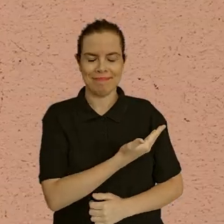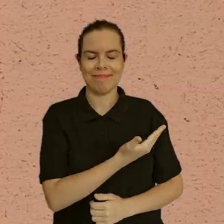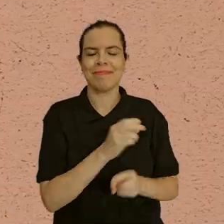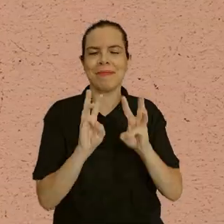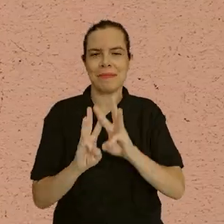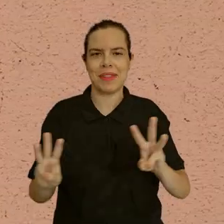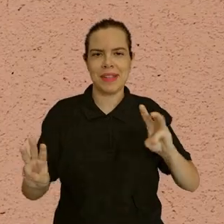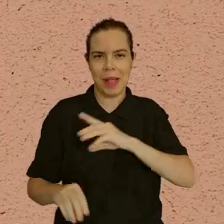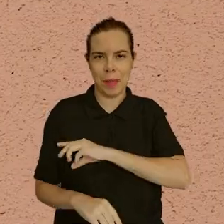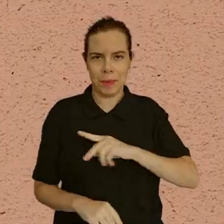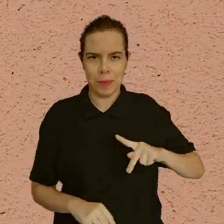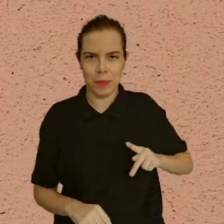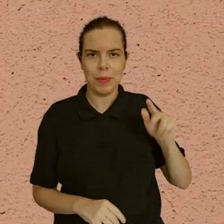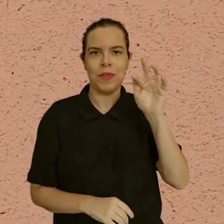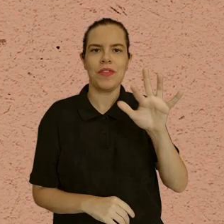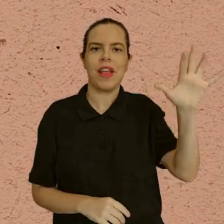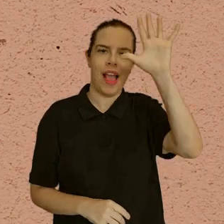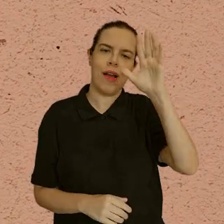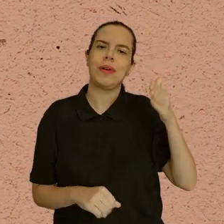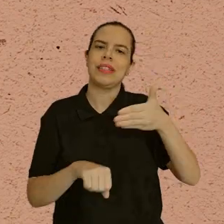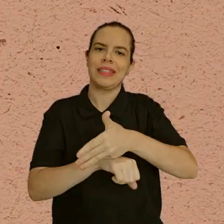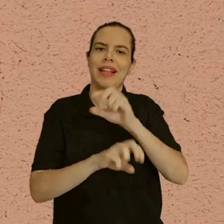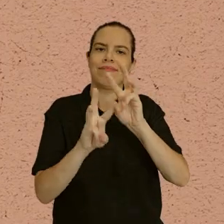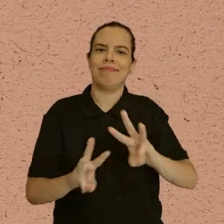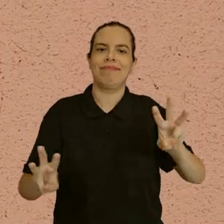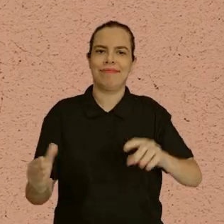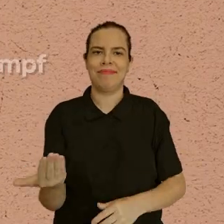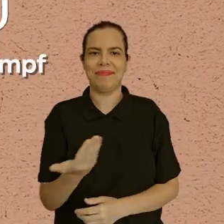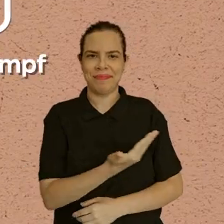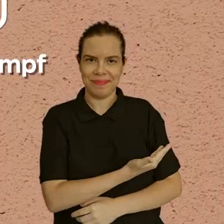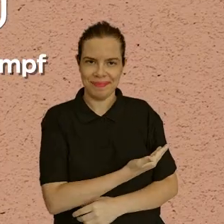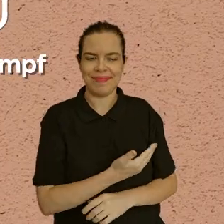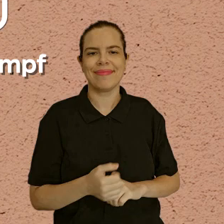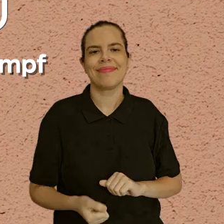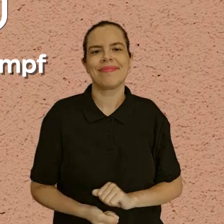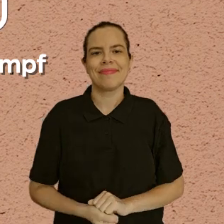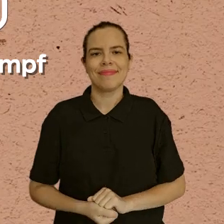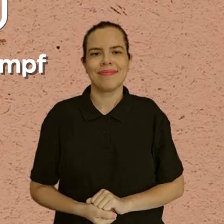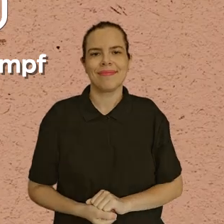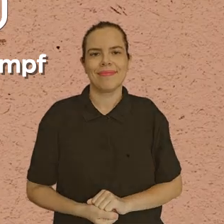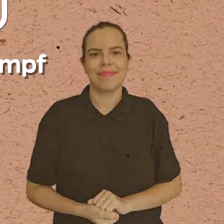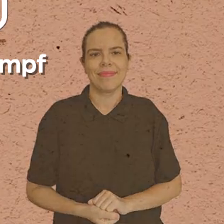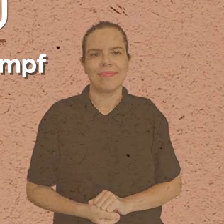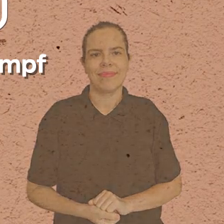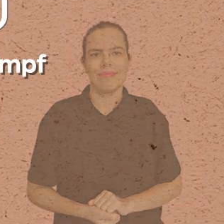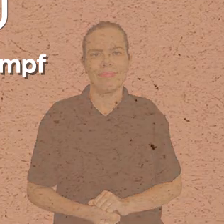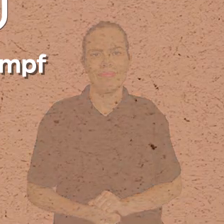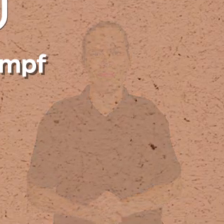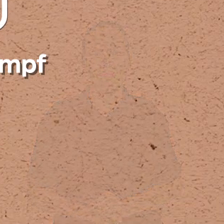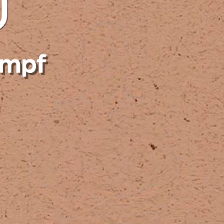Ministério Público Federal. Acesse mpf.mp.br.